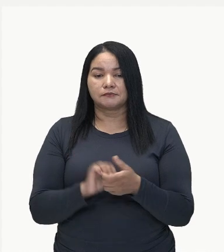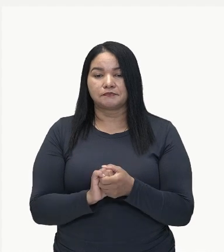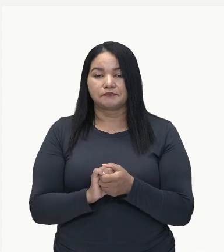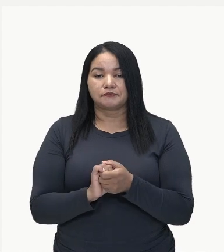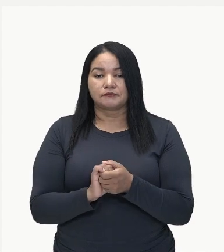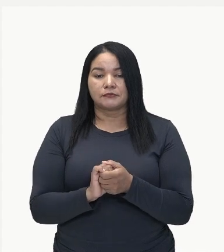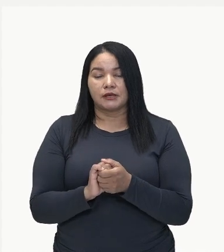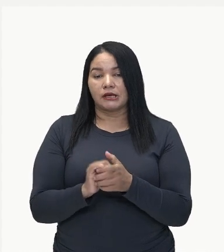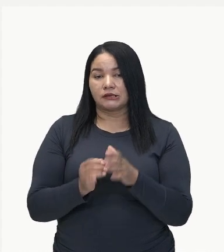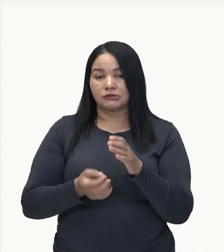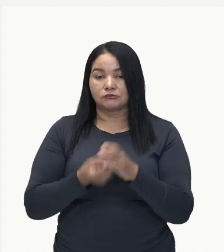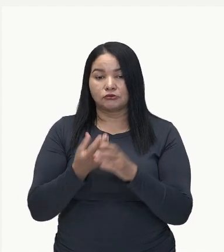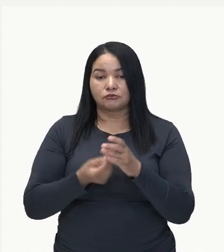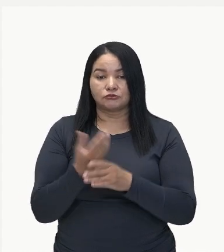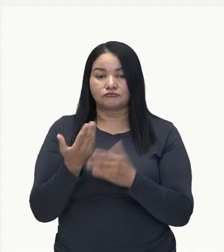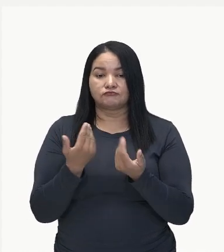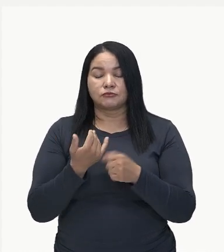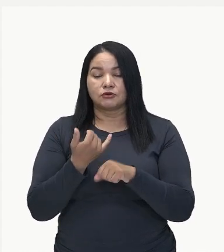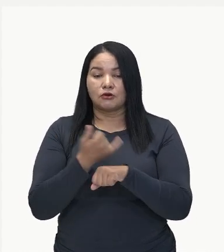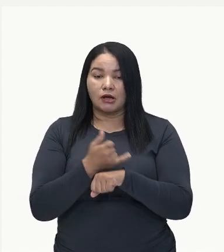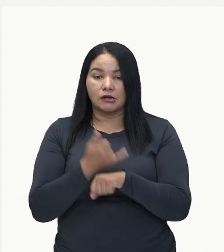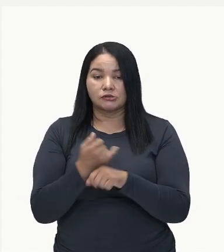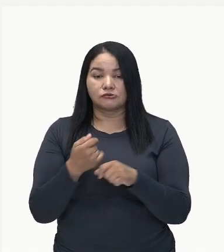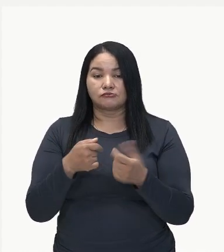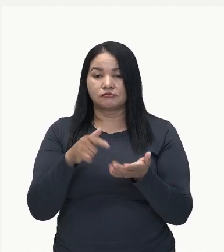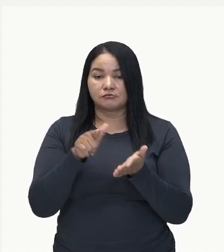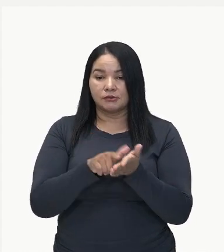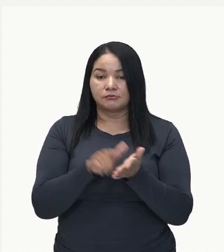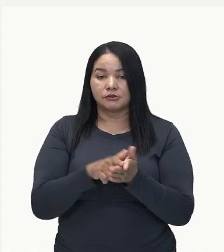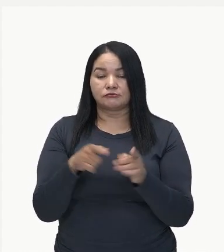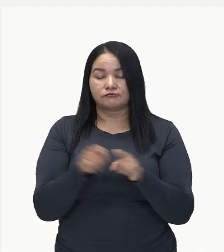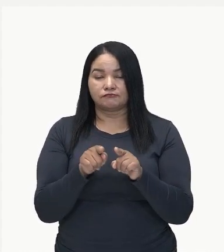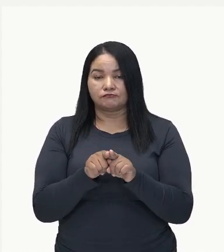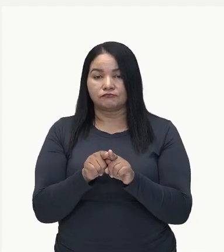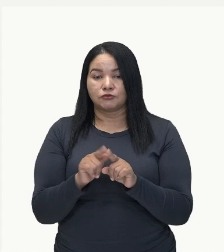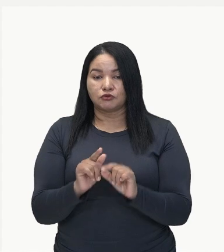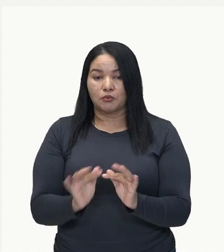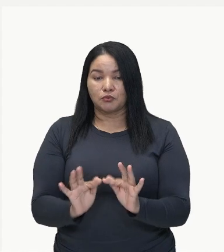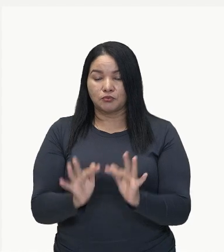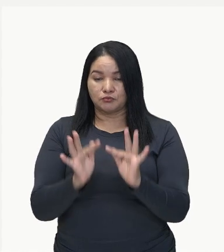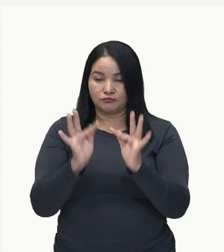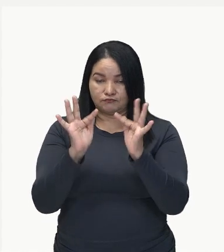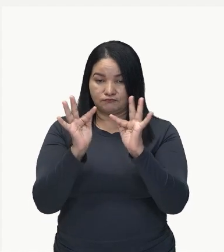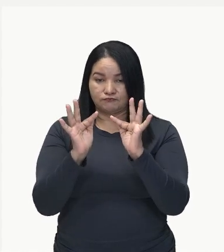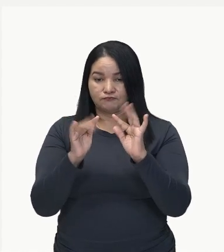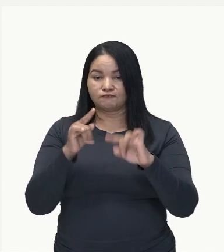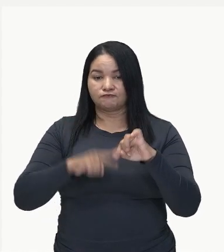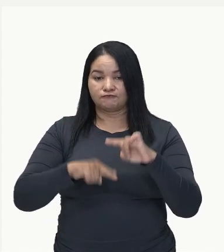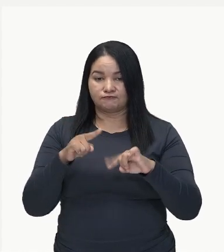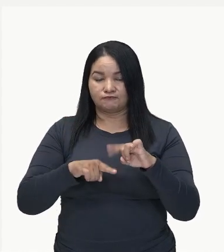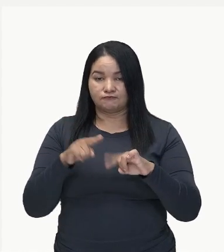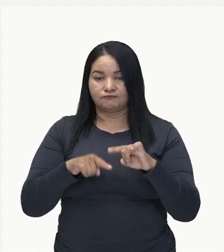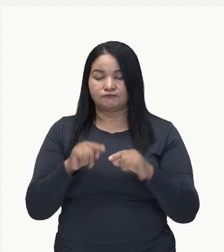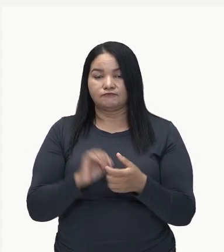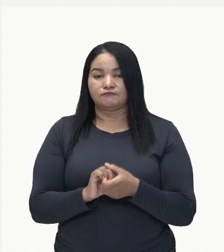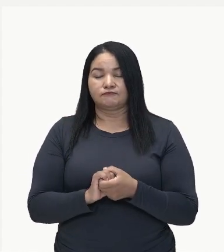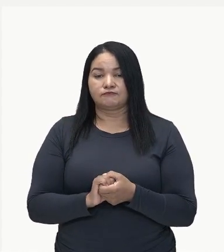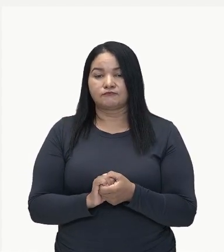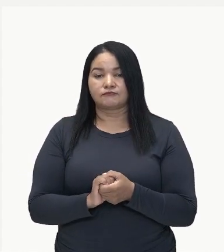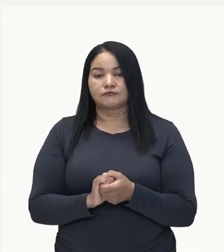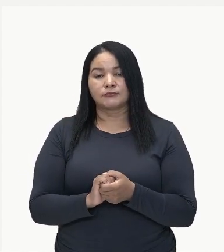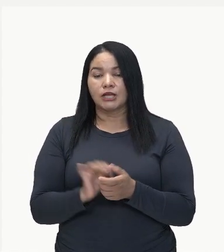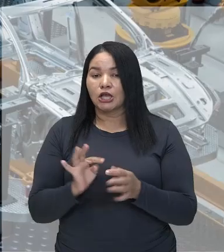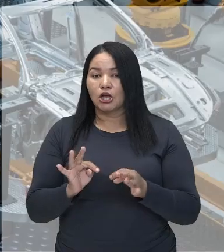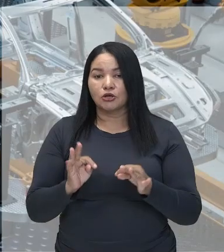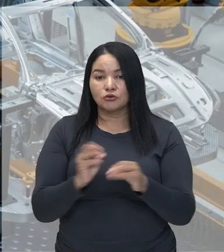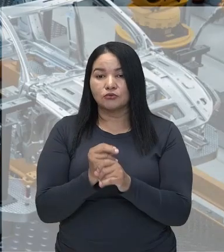básicos, como aço e papel, até equipamentos altamente tecnológicos. E isso tudo